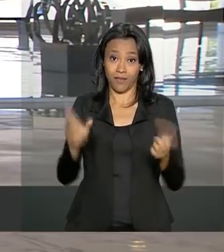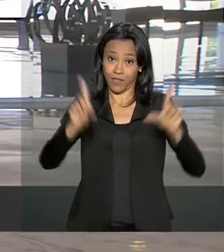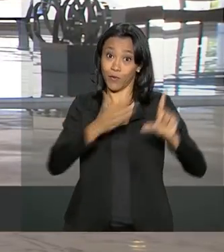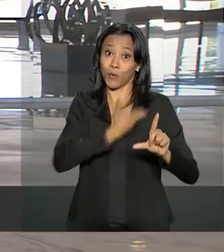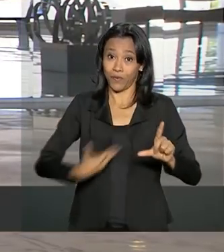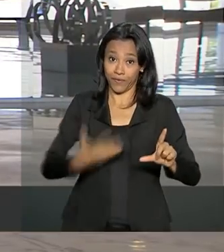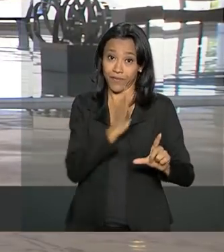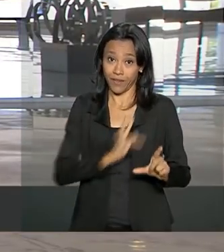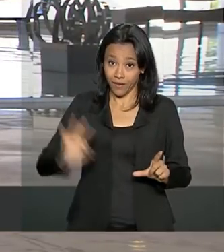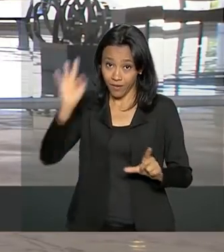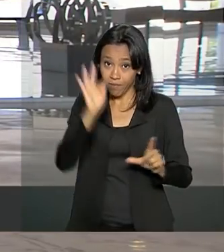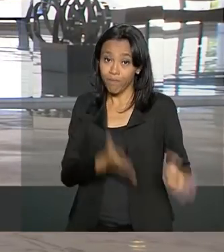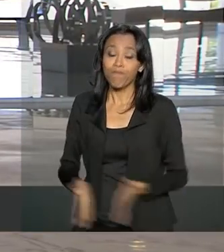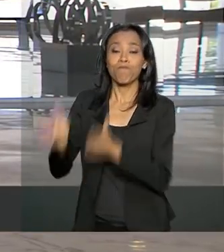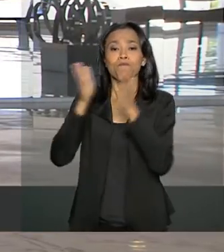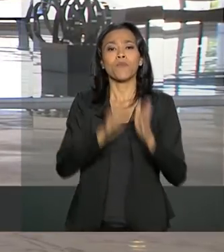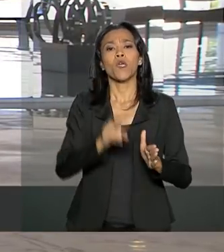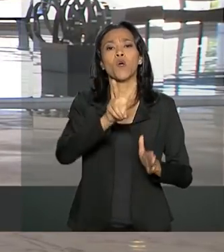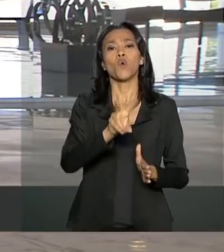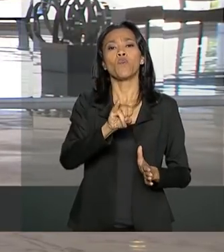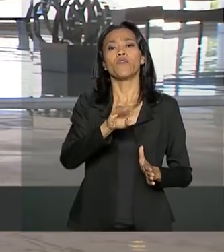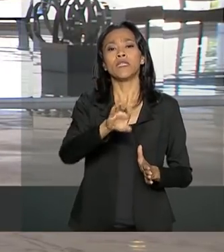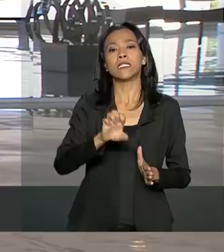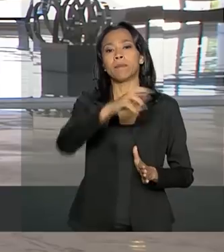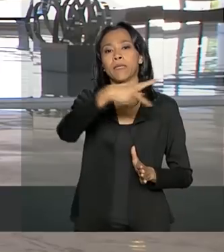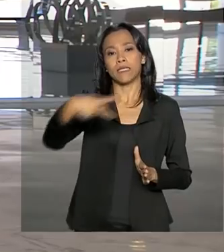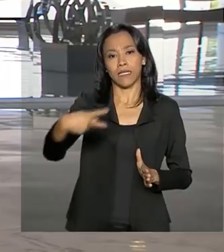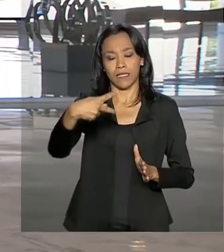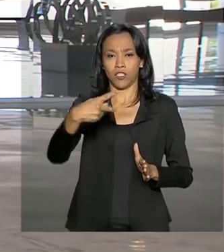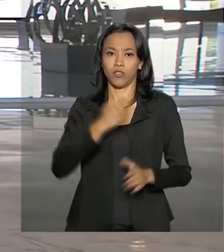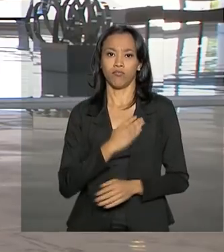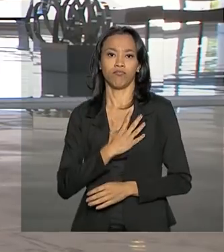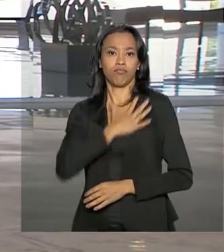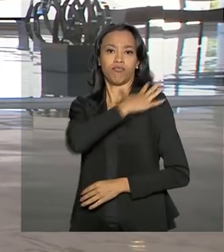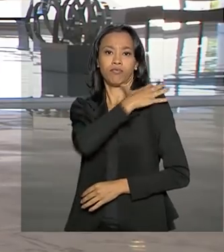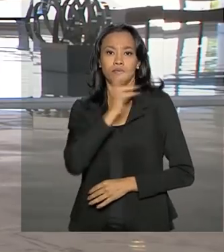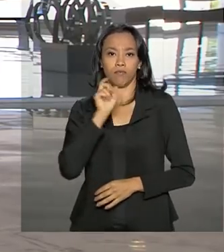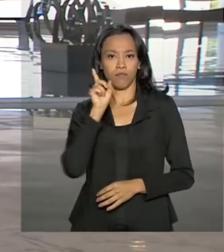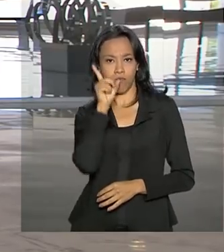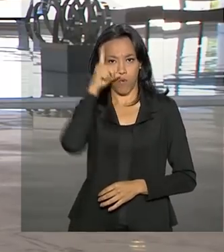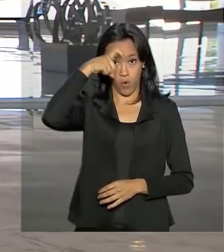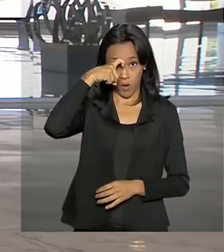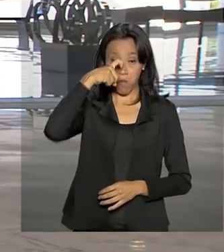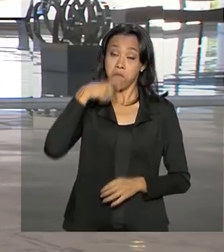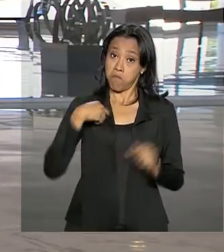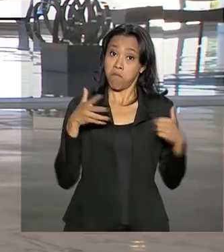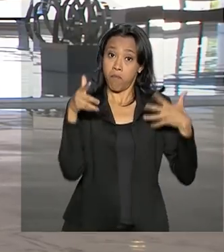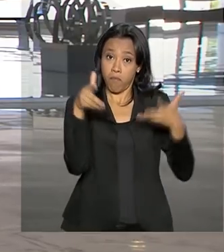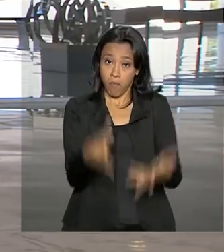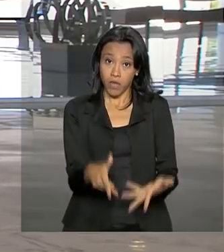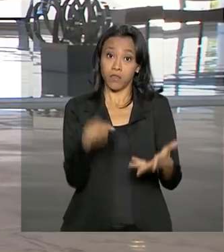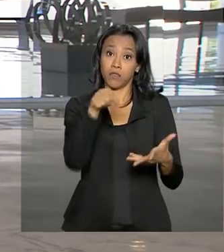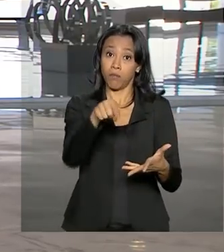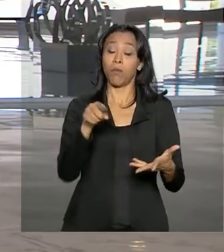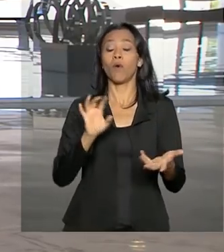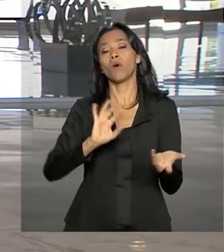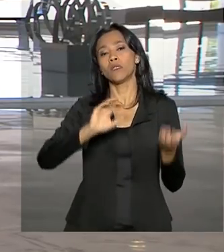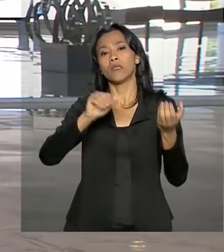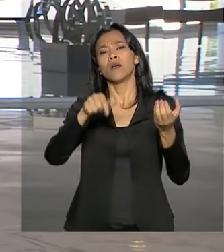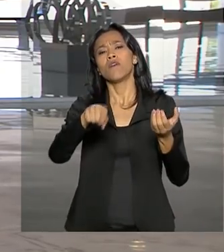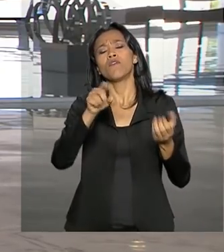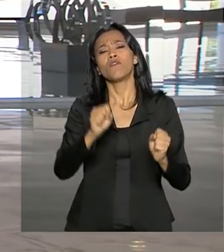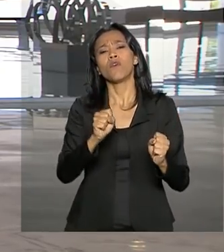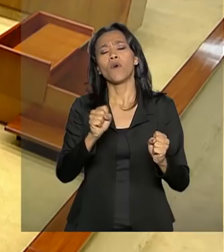O vice-presidente da República, Milton Mourão Participou hoje da abertura do ano judiciário A cerimônia foi no